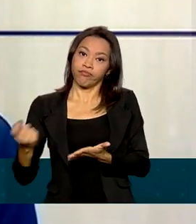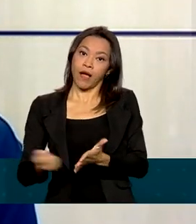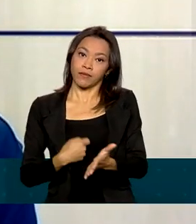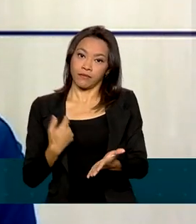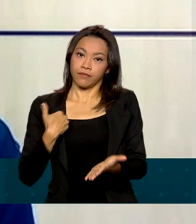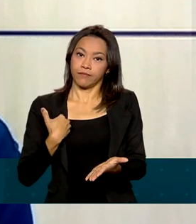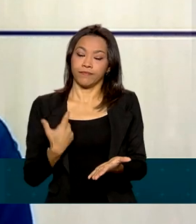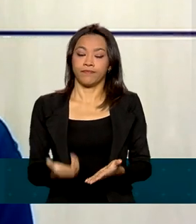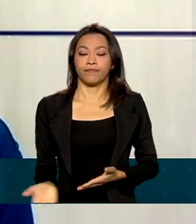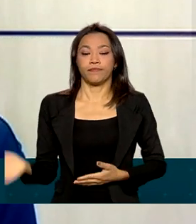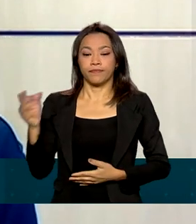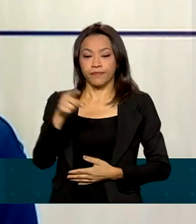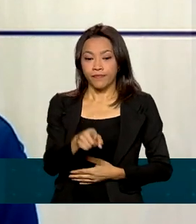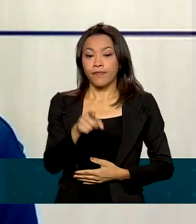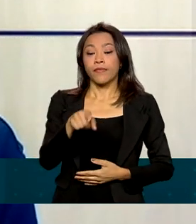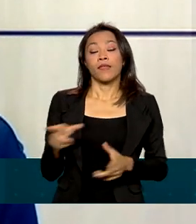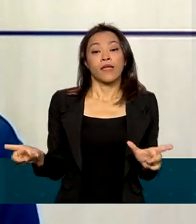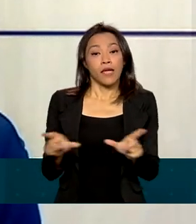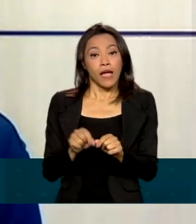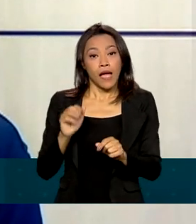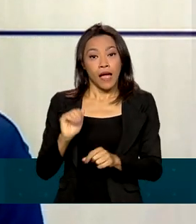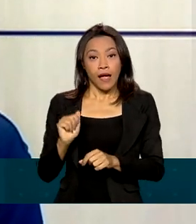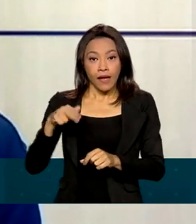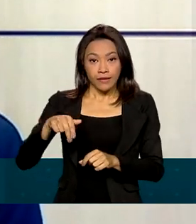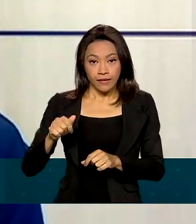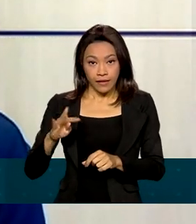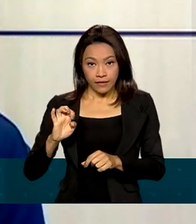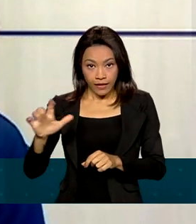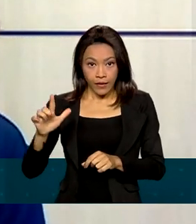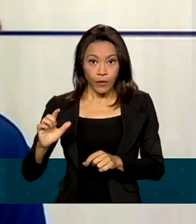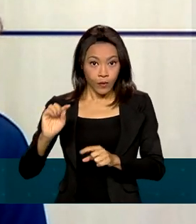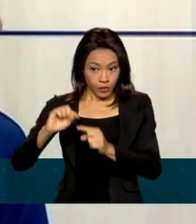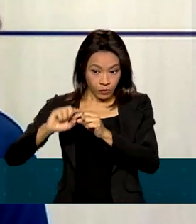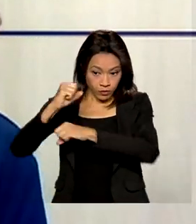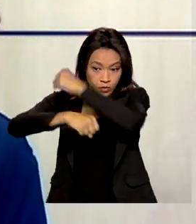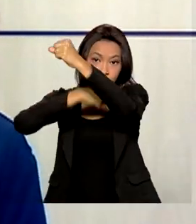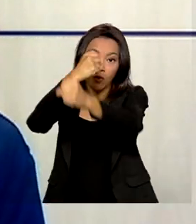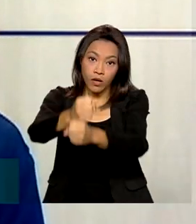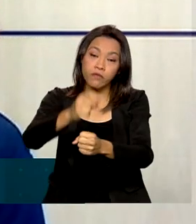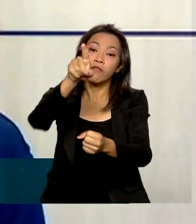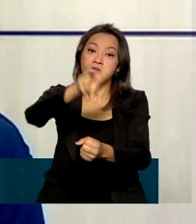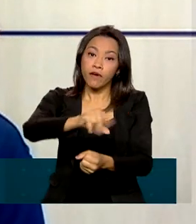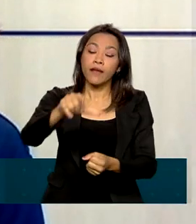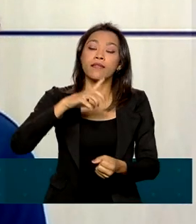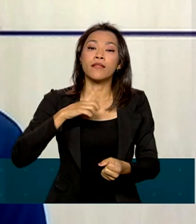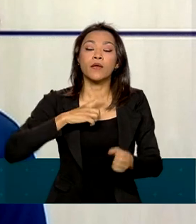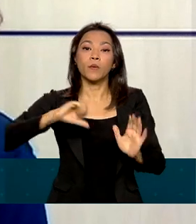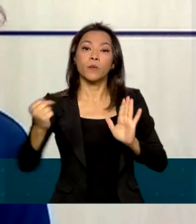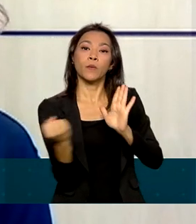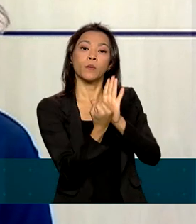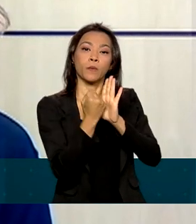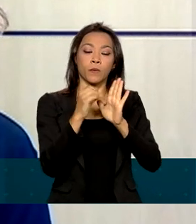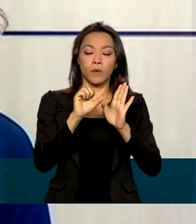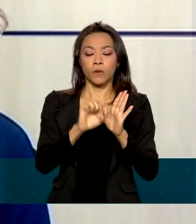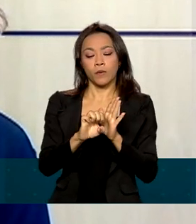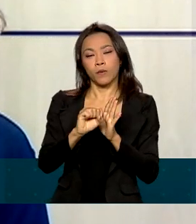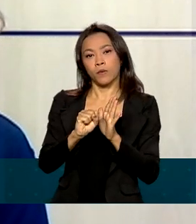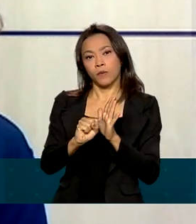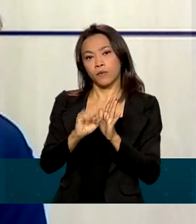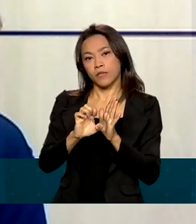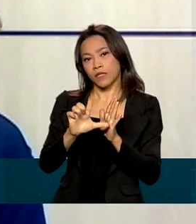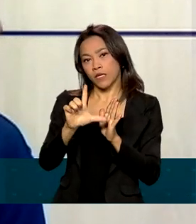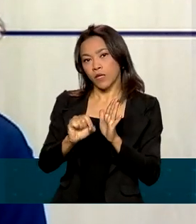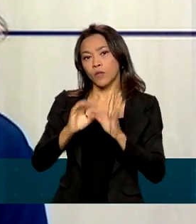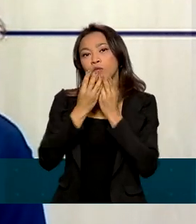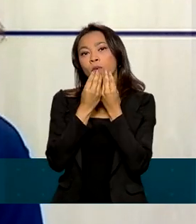Anatel pretende, a partir de 2023, ter um selo de qualidade, que será um selo público, que será uma forma tanto